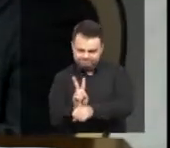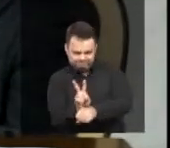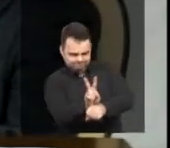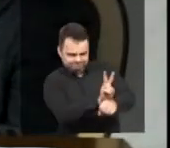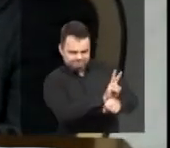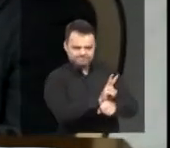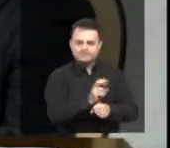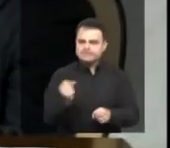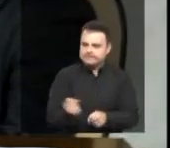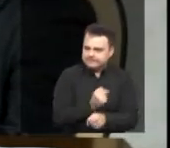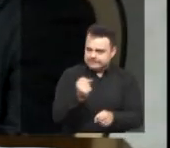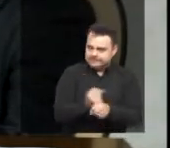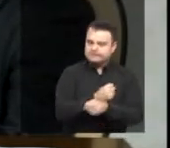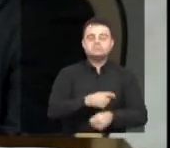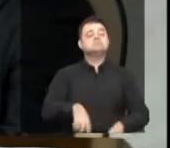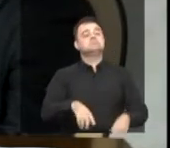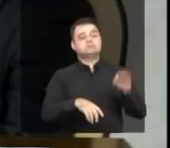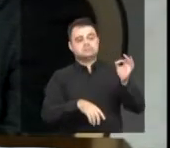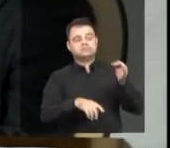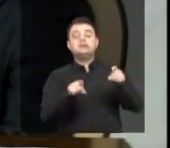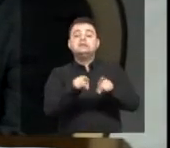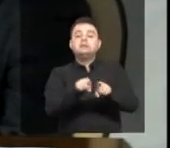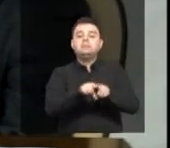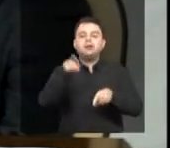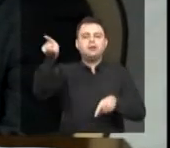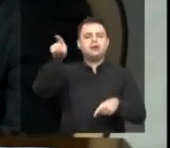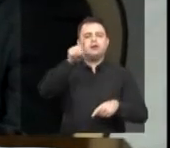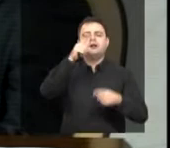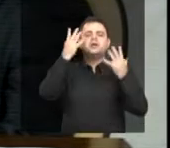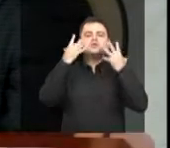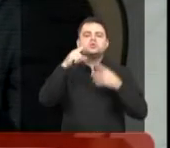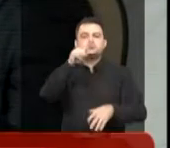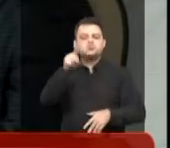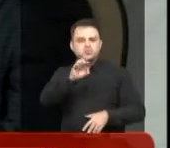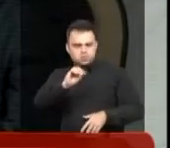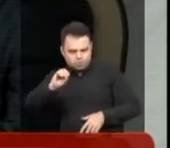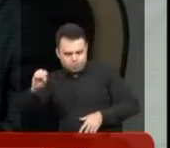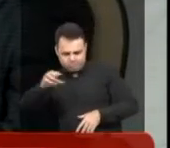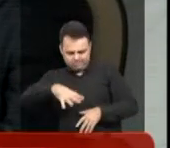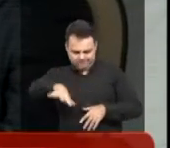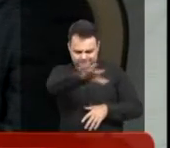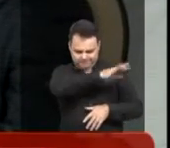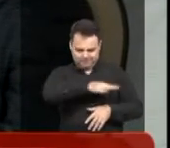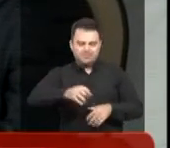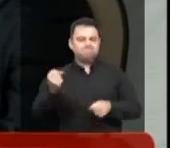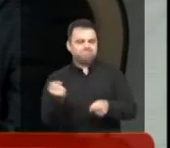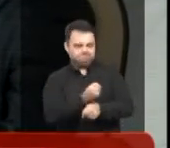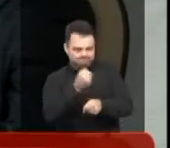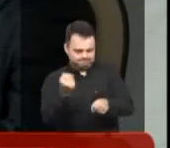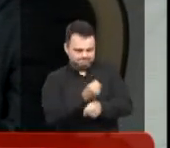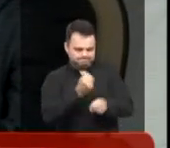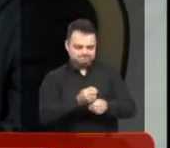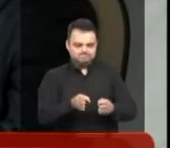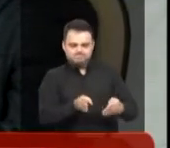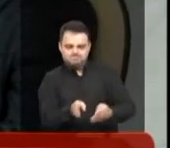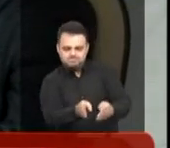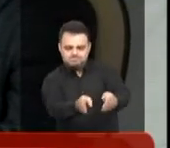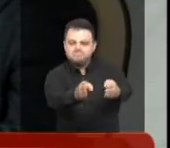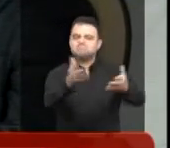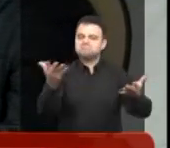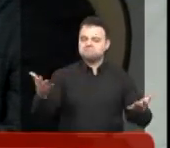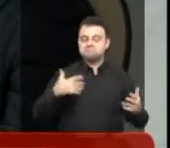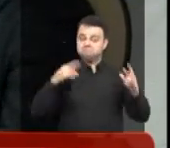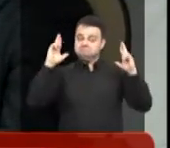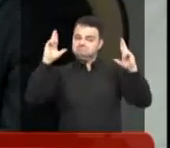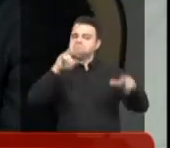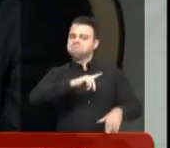lutei muito pela pavimentação do Castelinho 3. É verdade. Tenho solicitações ferrais e algumas formalizadas. E isso agora temos a promessa